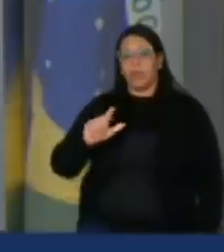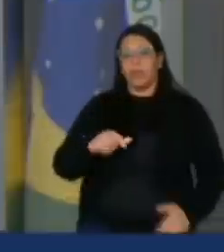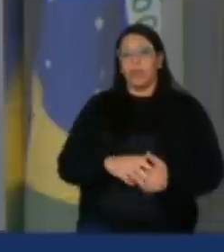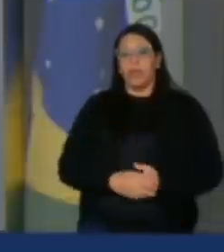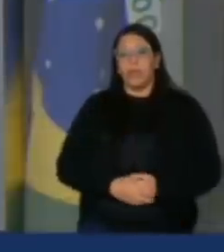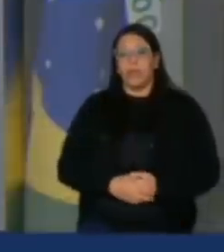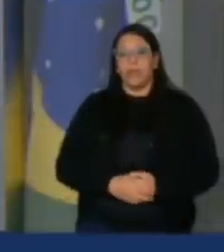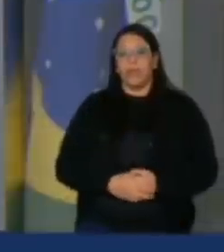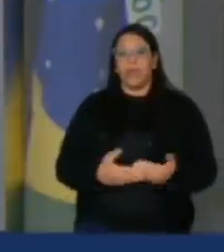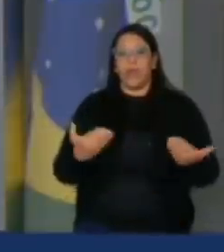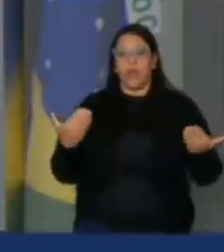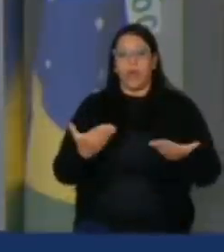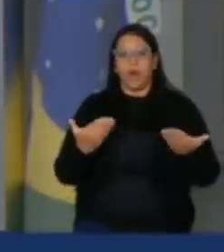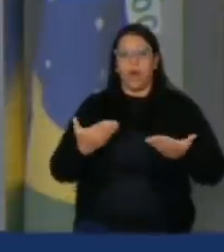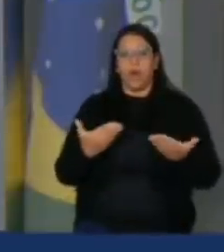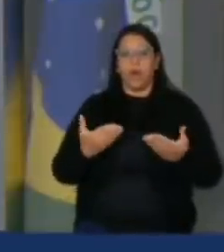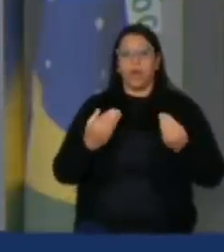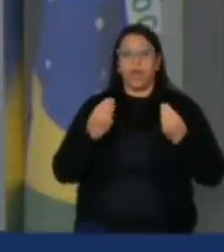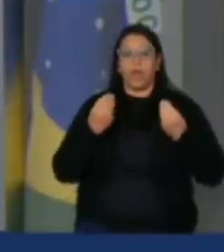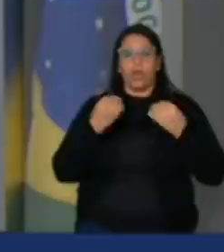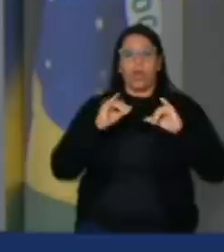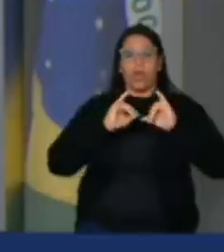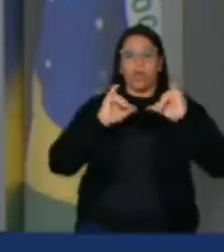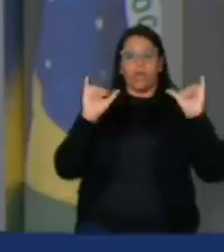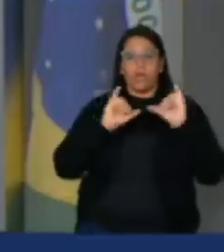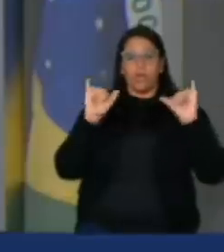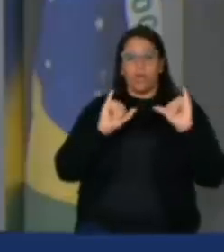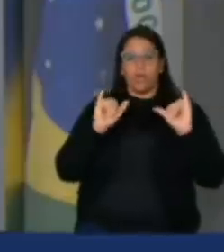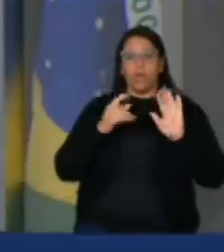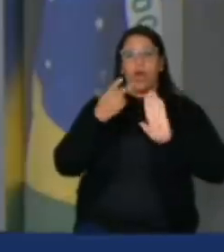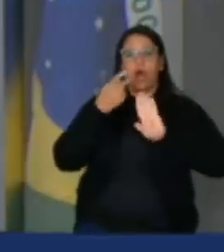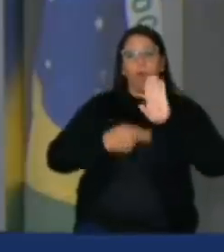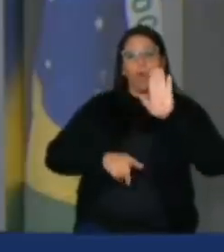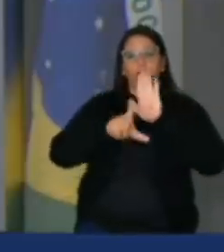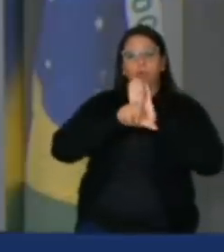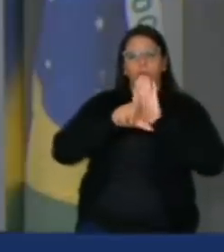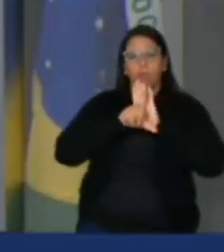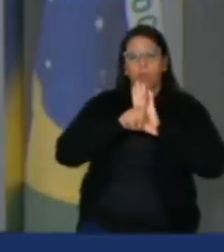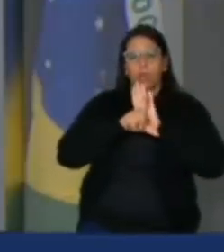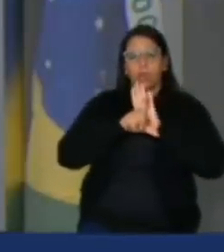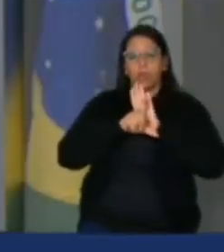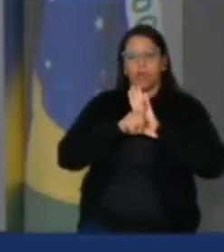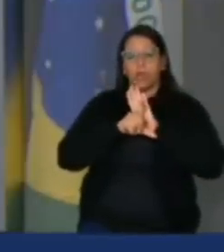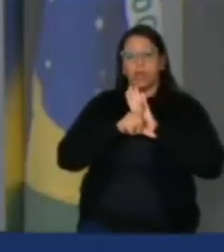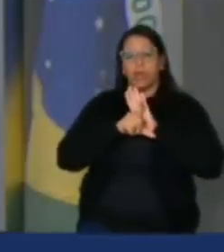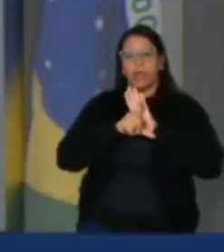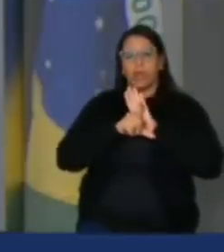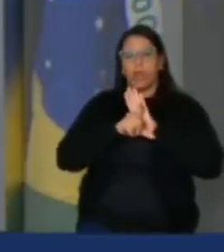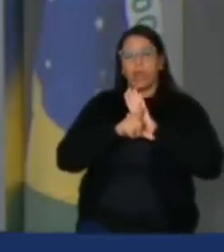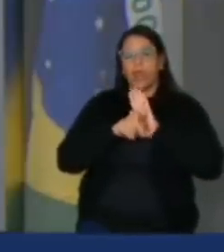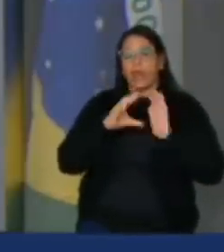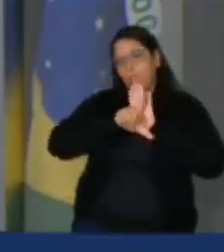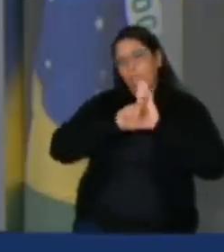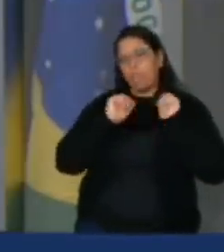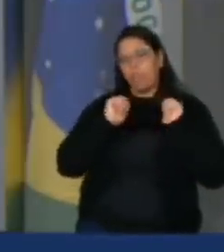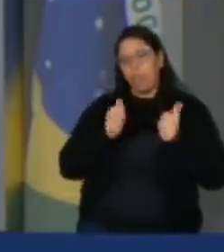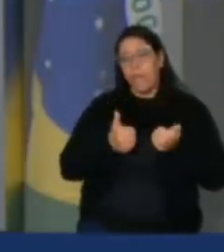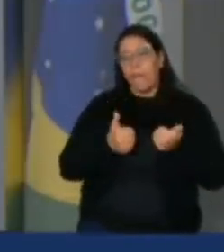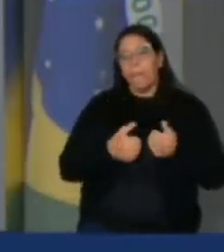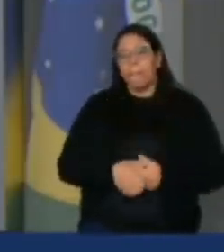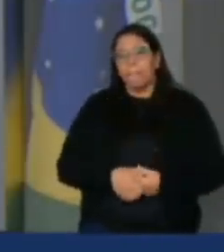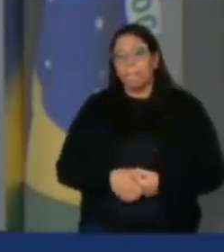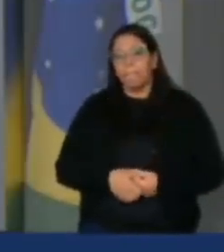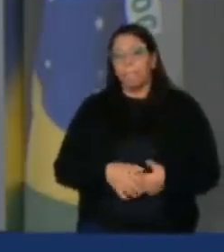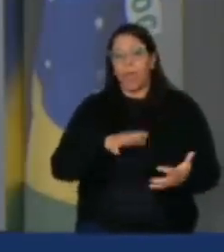Eu venho aqui hoje contar um pouco para os senhores o que é o projeto de lei do crédito de carbono, apelidado de crédito de carbono. O